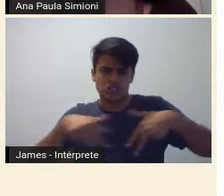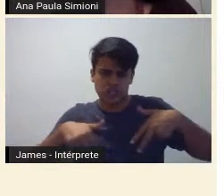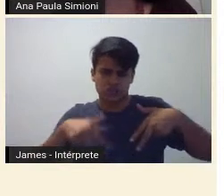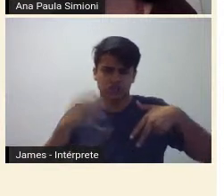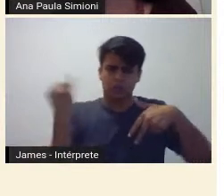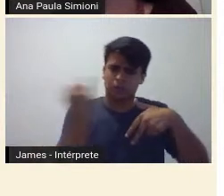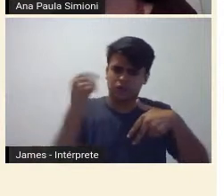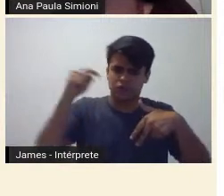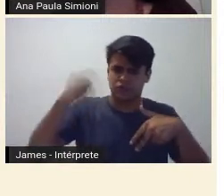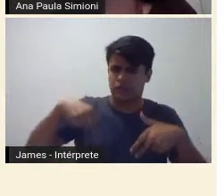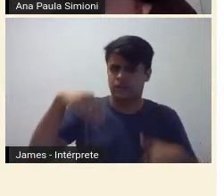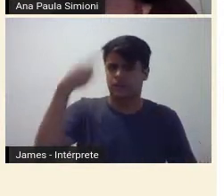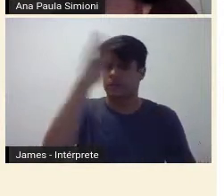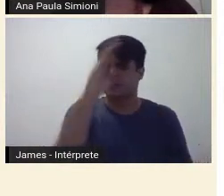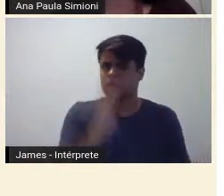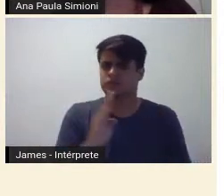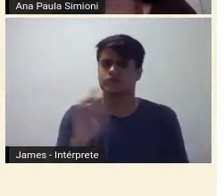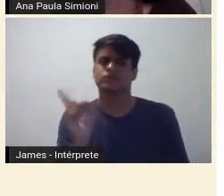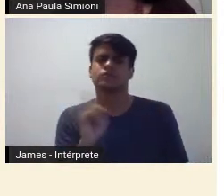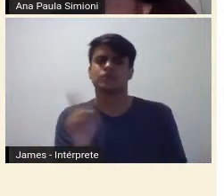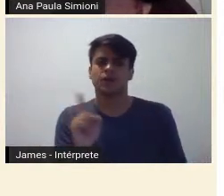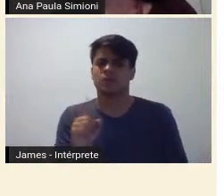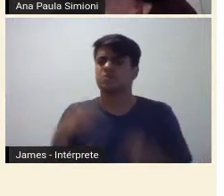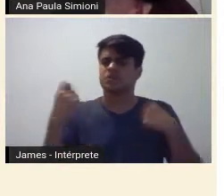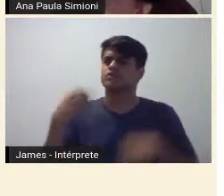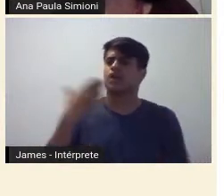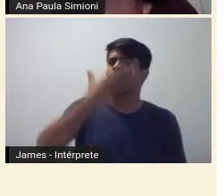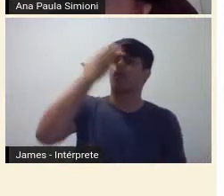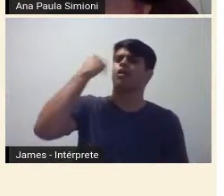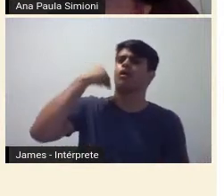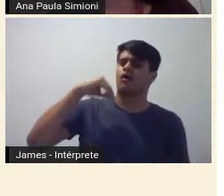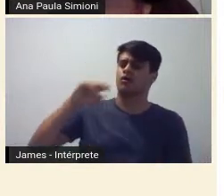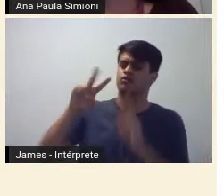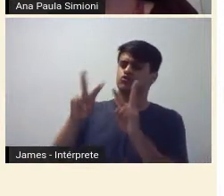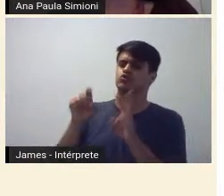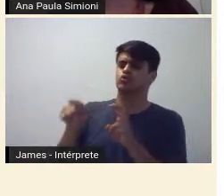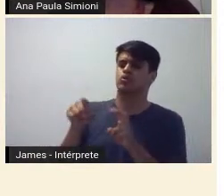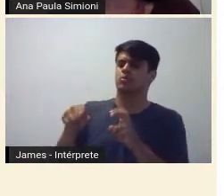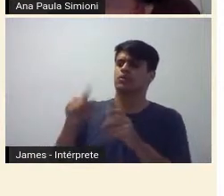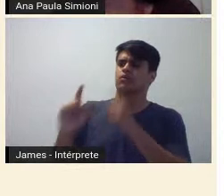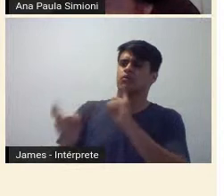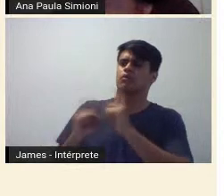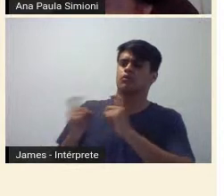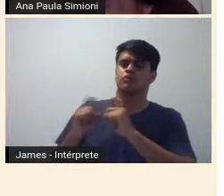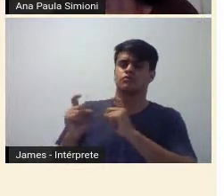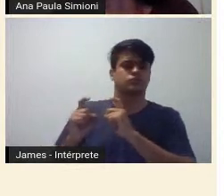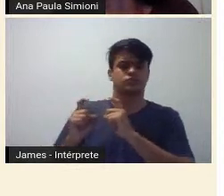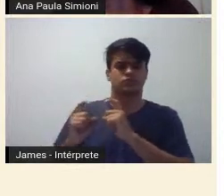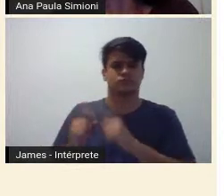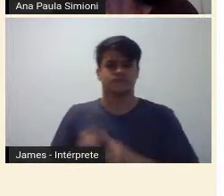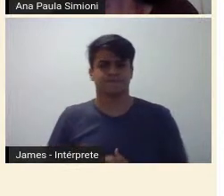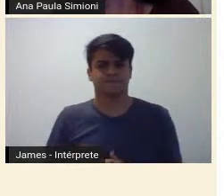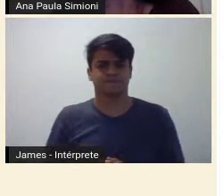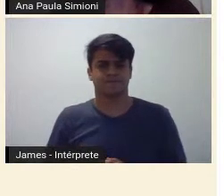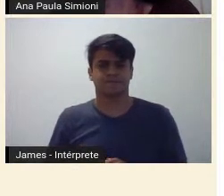Brasil? A gente deveria abandonar essa categoria, essa discussão? Eu vou pedir para passar mais um.